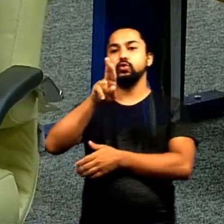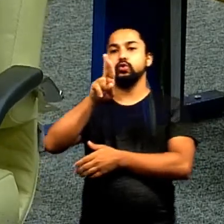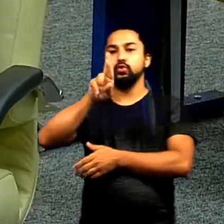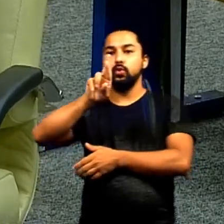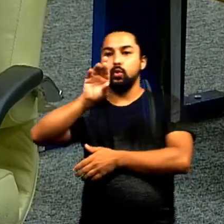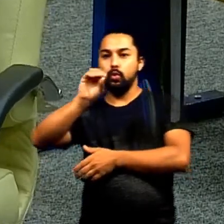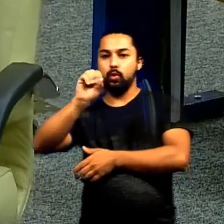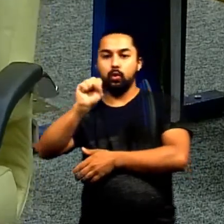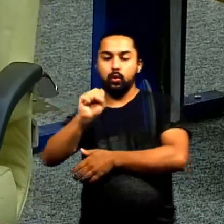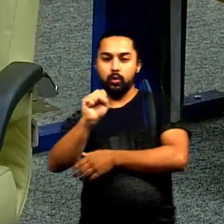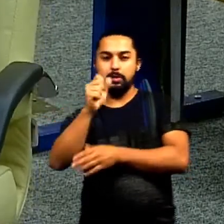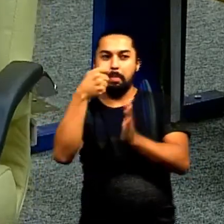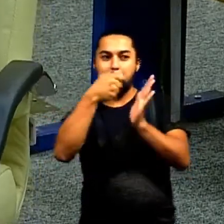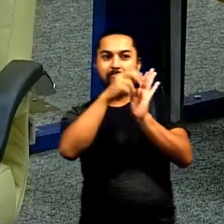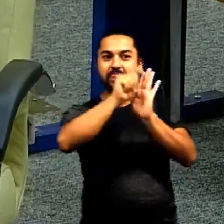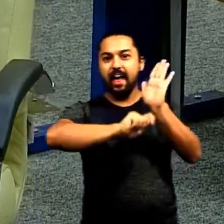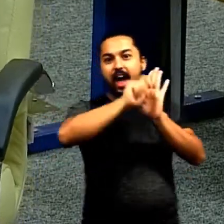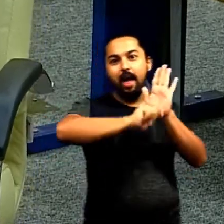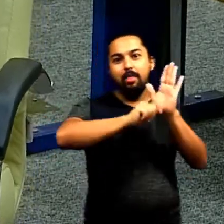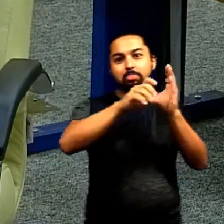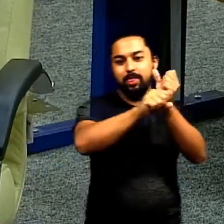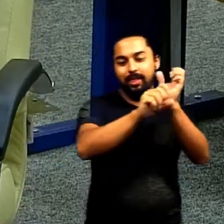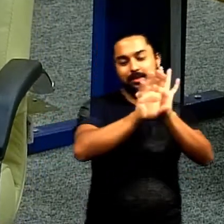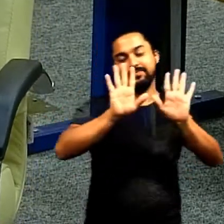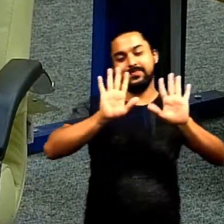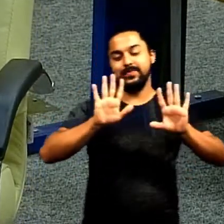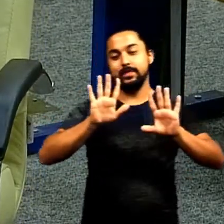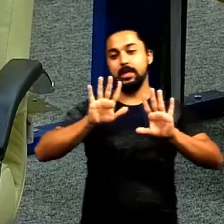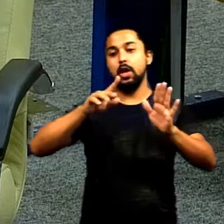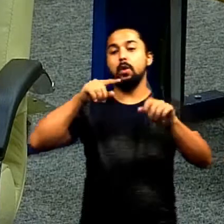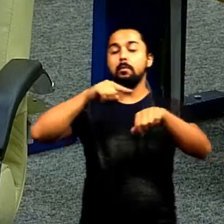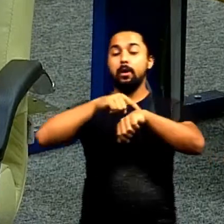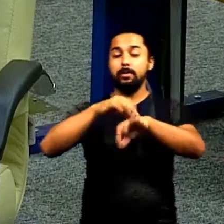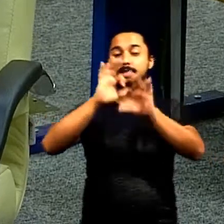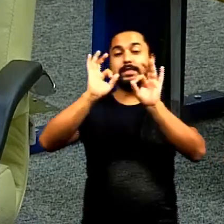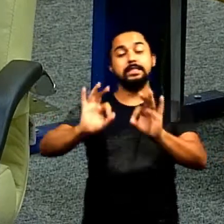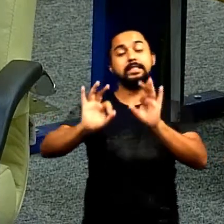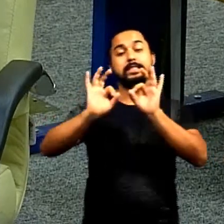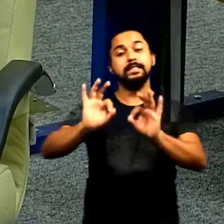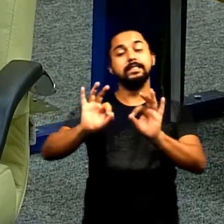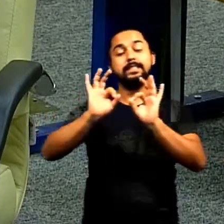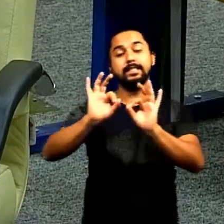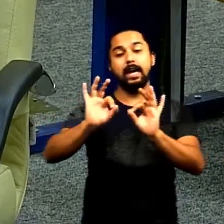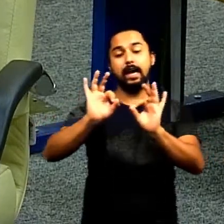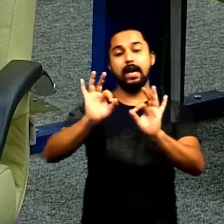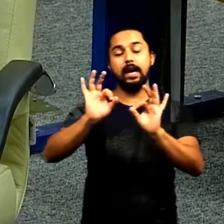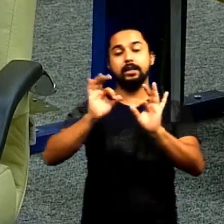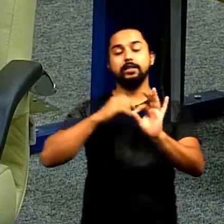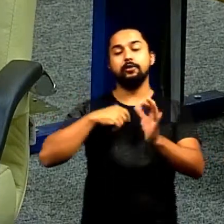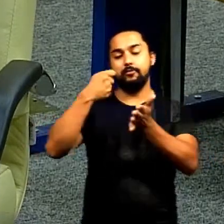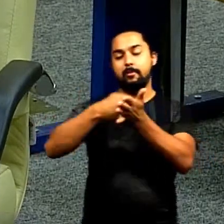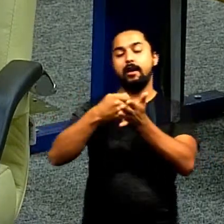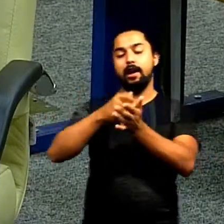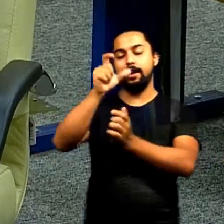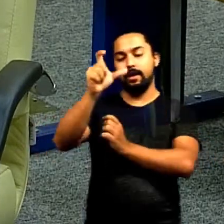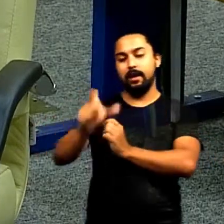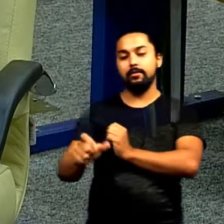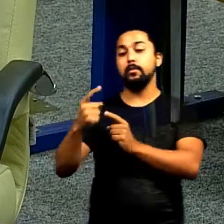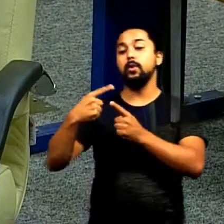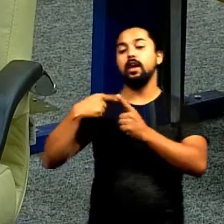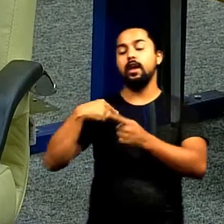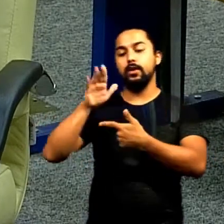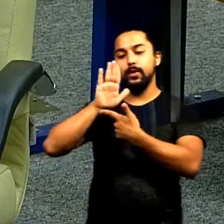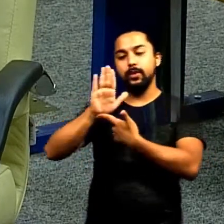aí eu vou esperar o perdão fiscal para me pagar mas na hora certa Paulo Magalhães eu tenho certeza absolutamente que eu vou lhe pagar porque eu